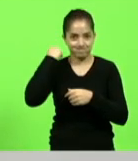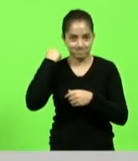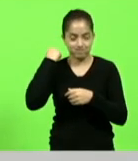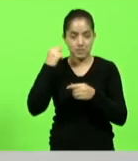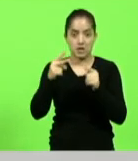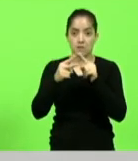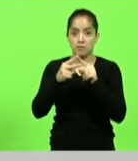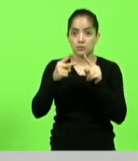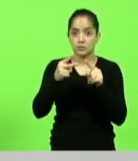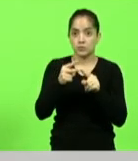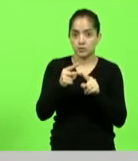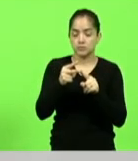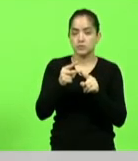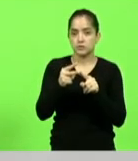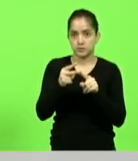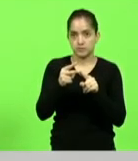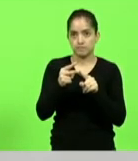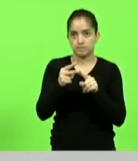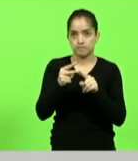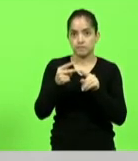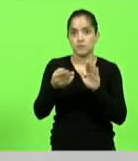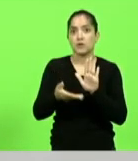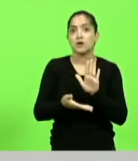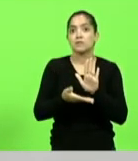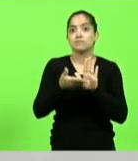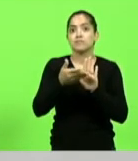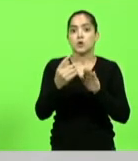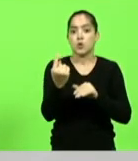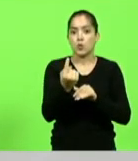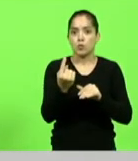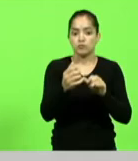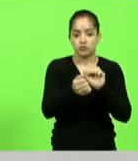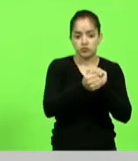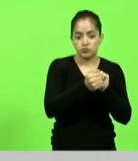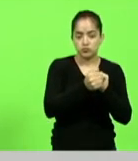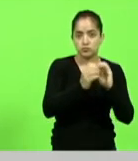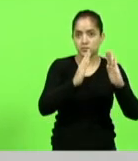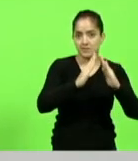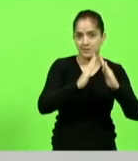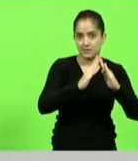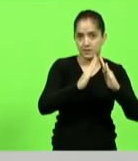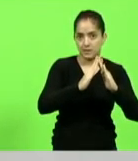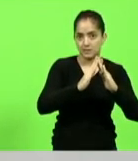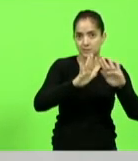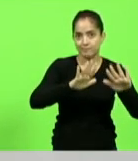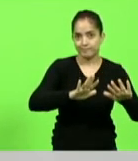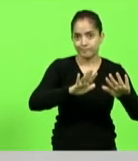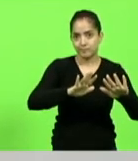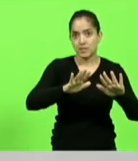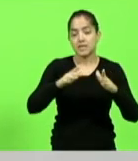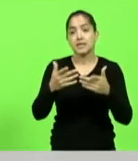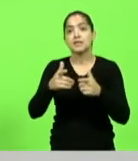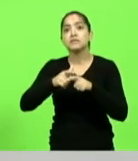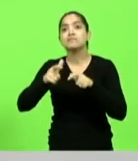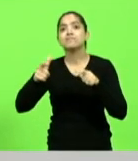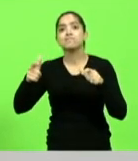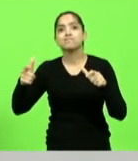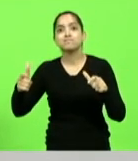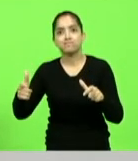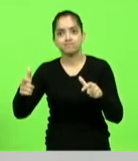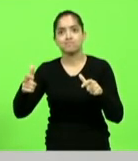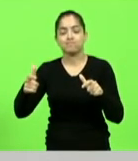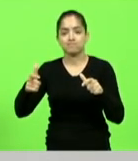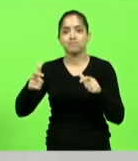motivos em função do maior convívio junto ao agressor e da consequente ampliação da manipulação